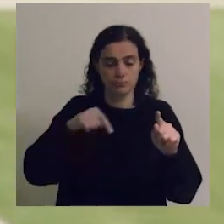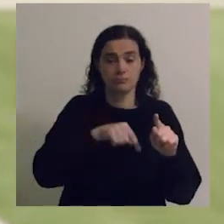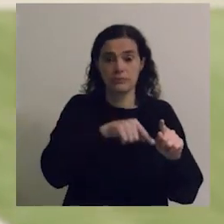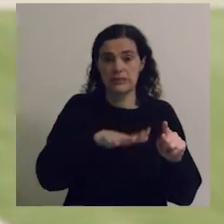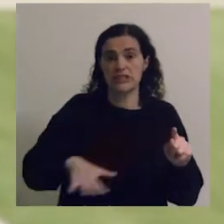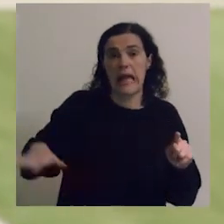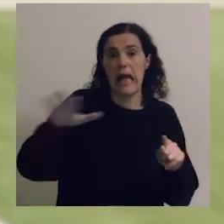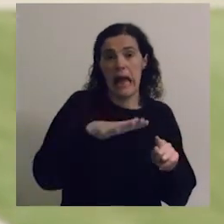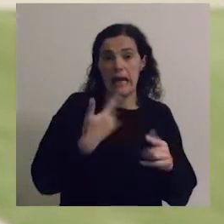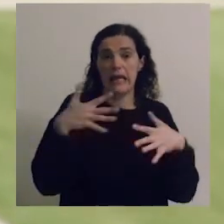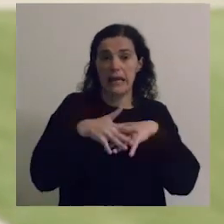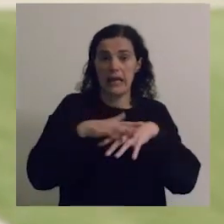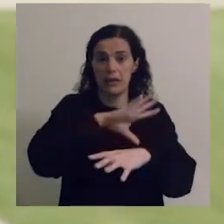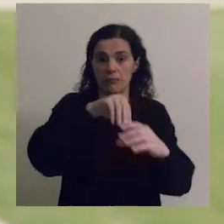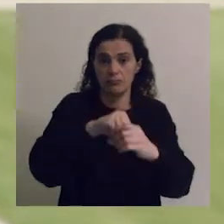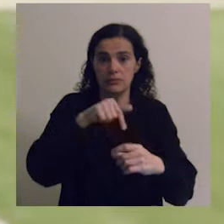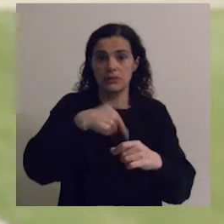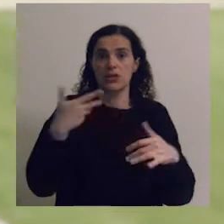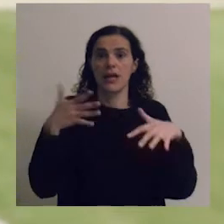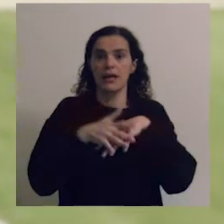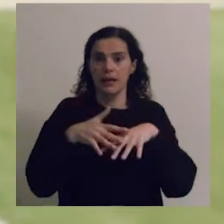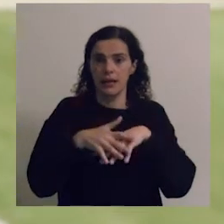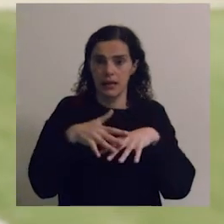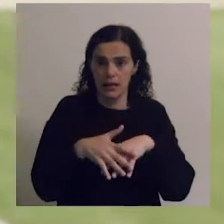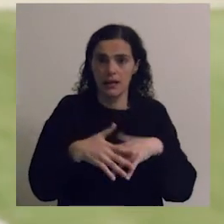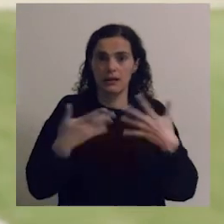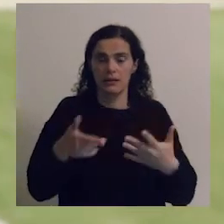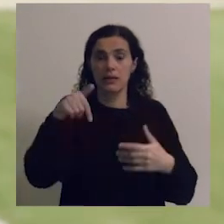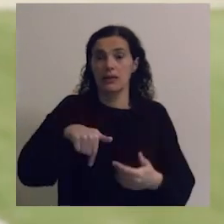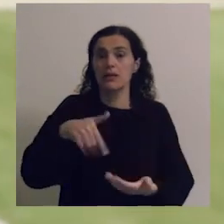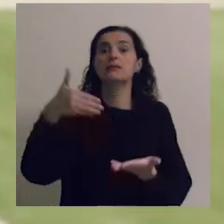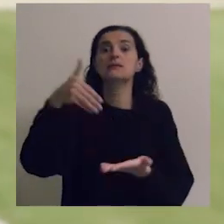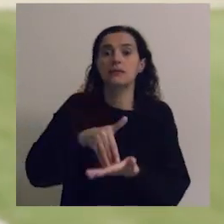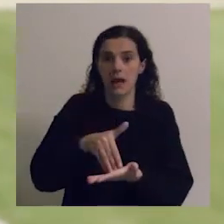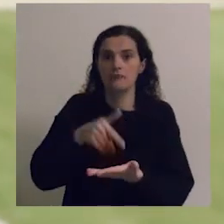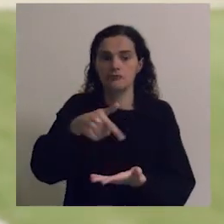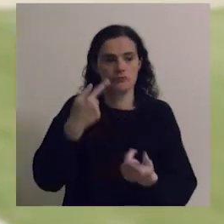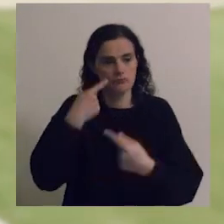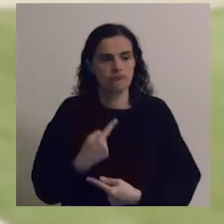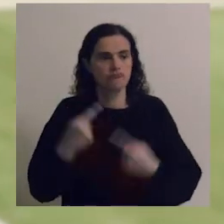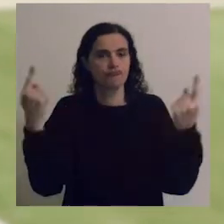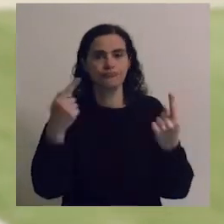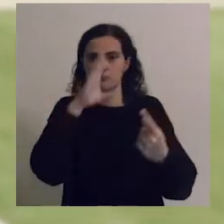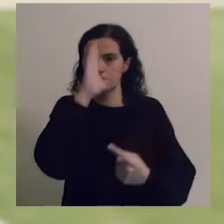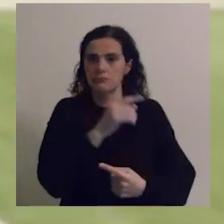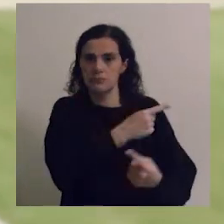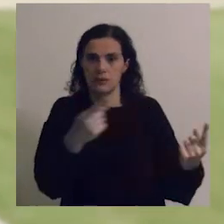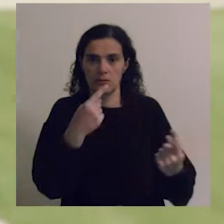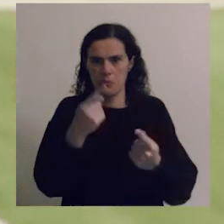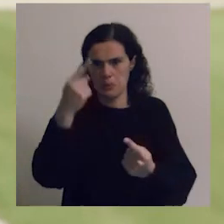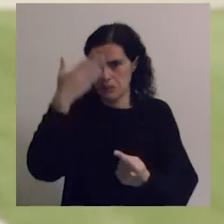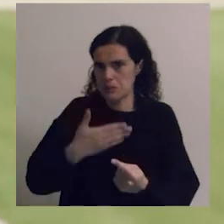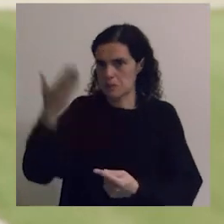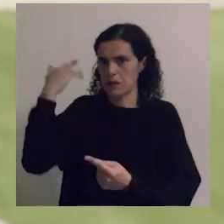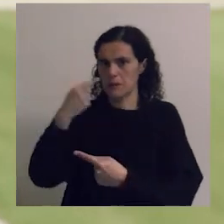territórios que integram a rede, rede que também foi em Serralves, digamos, apresentada publicamente